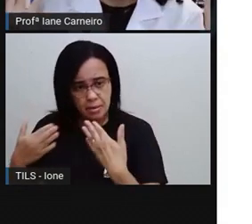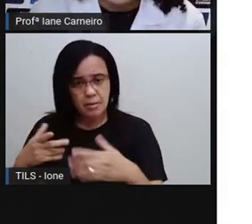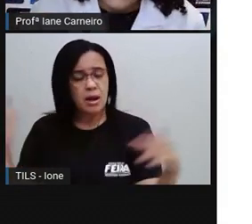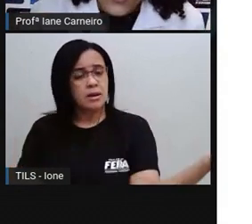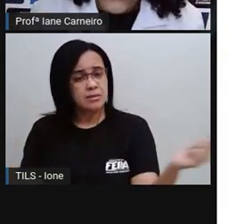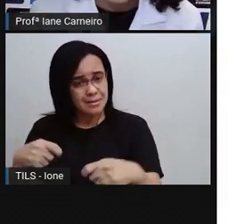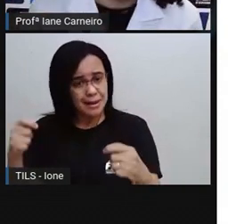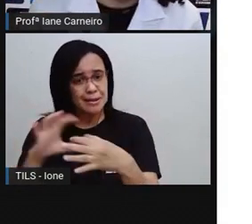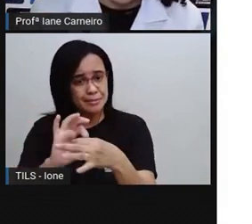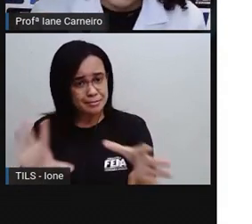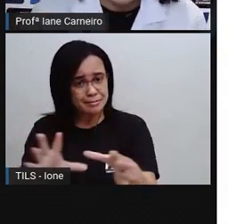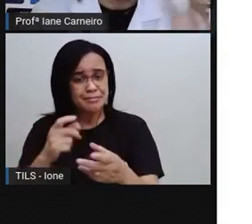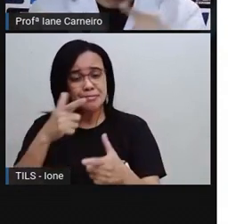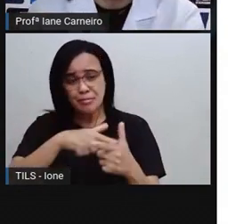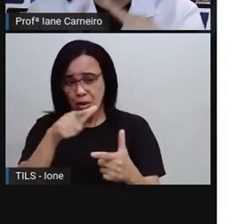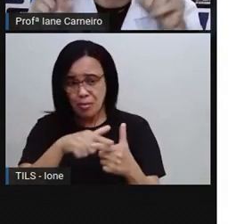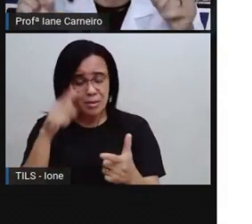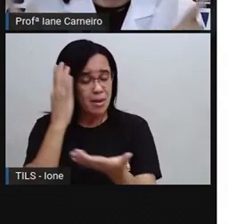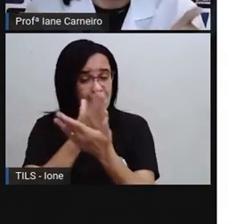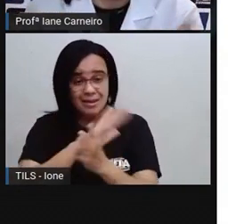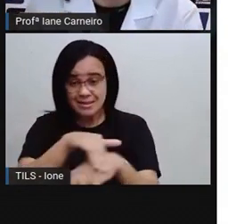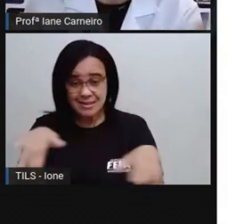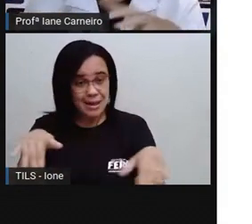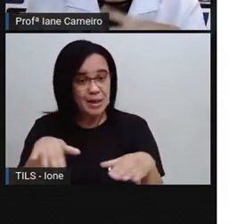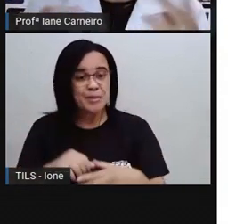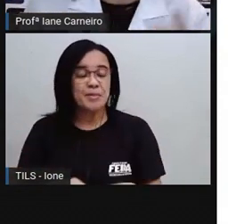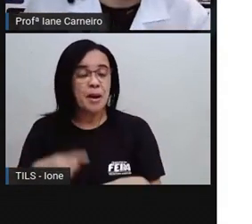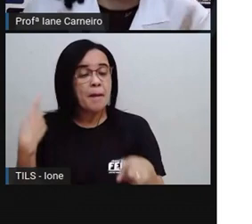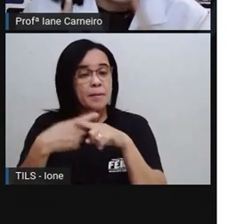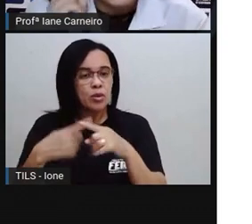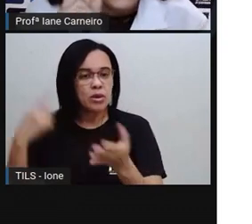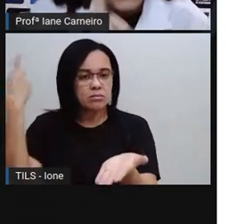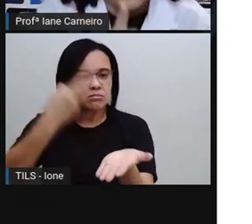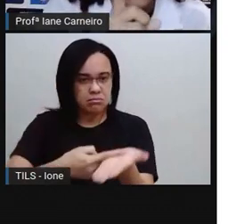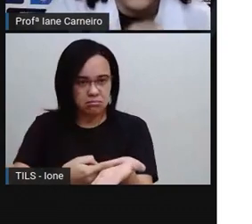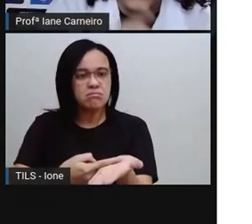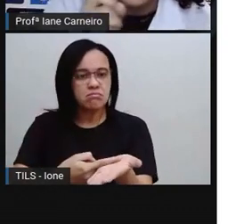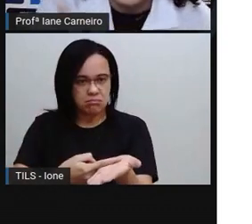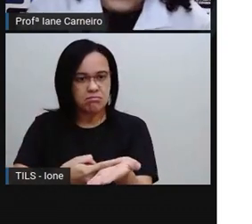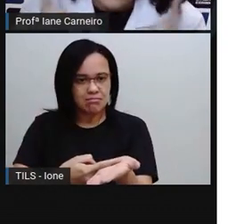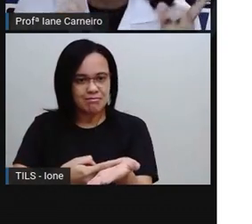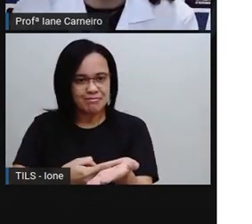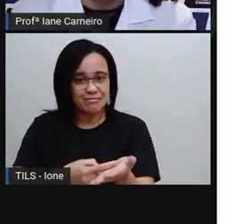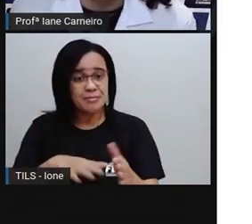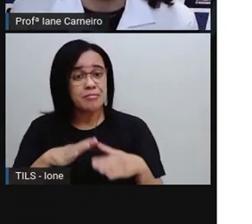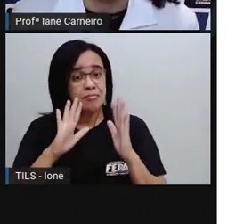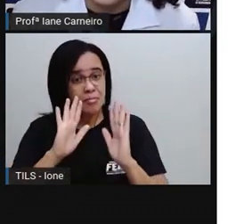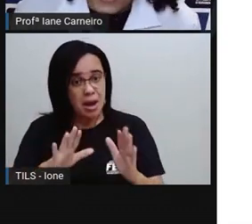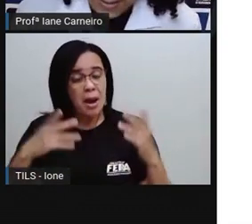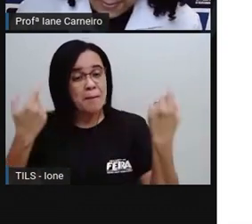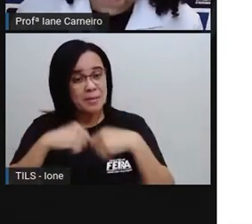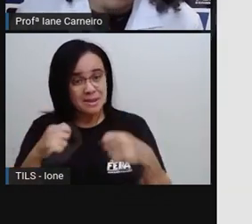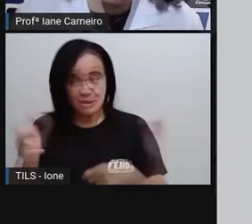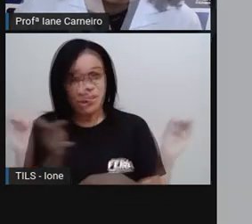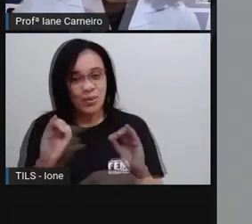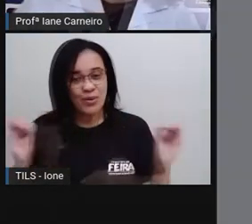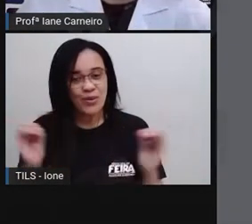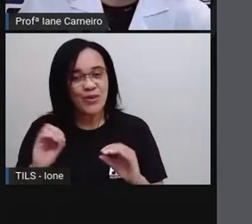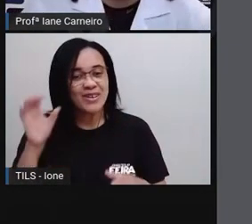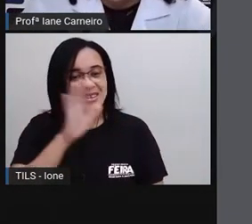aí, eles iam chegar num acordo do que era melhor para os dois. O acordo tem que ser bom pra você e pra sua coleguinha, tá certo?